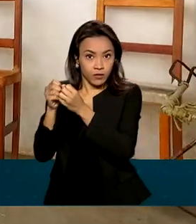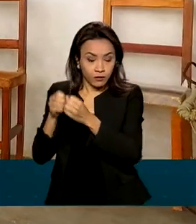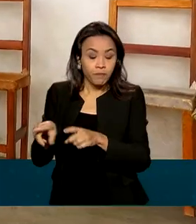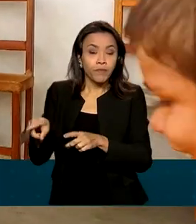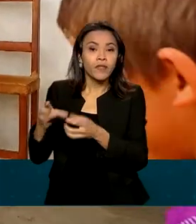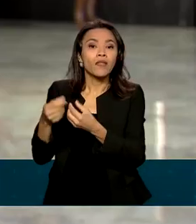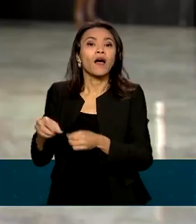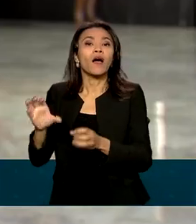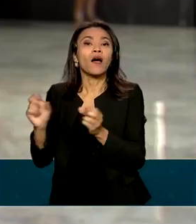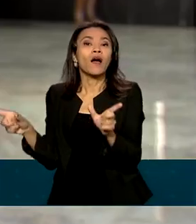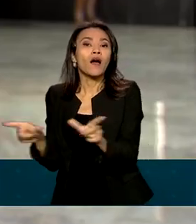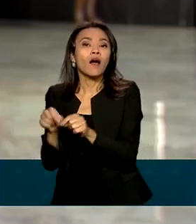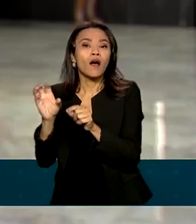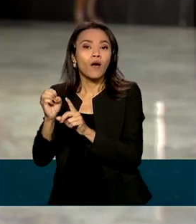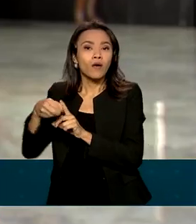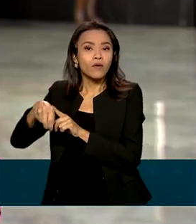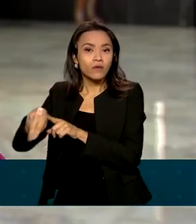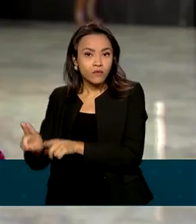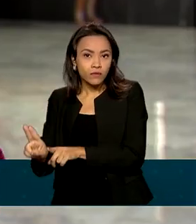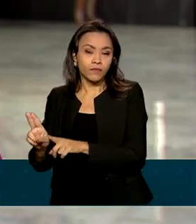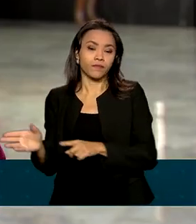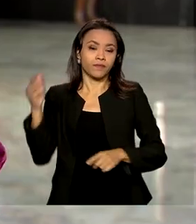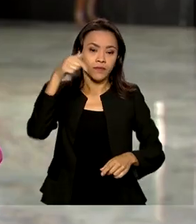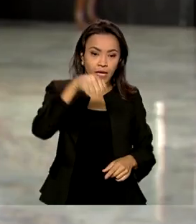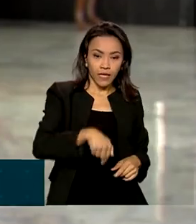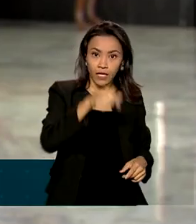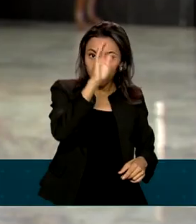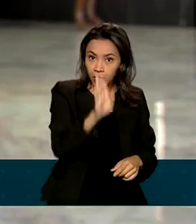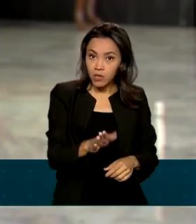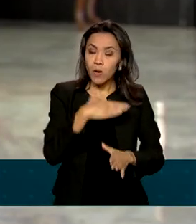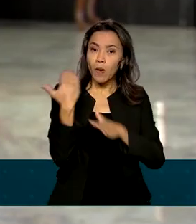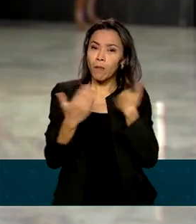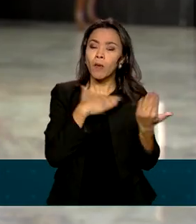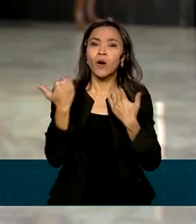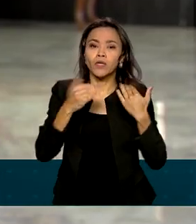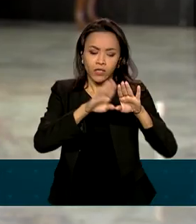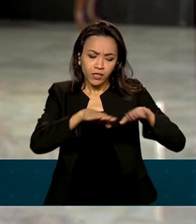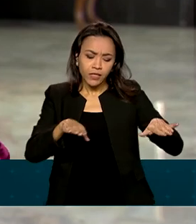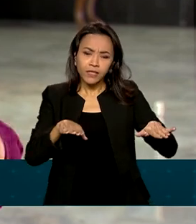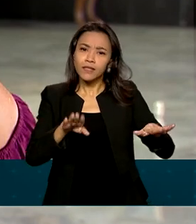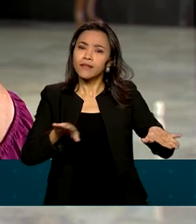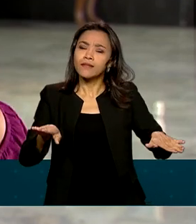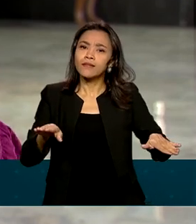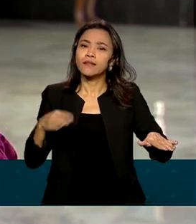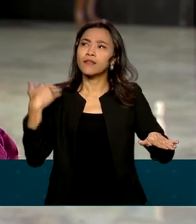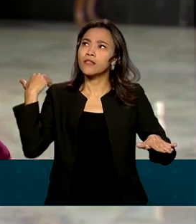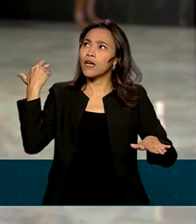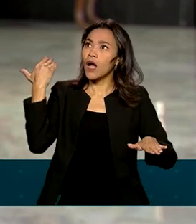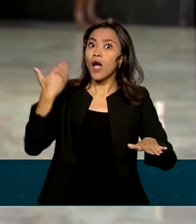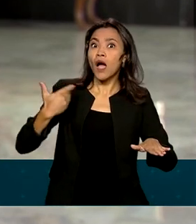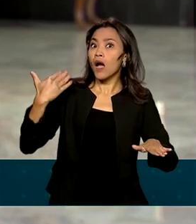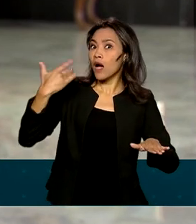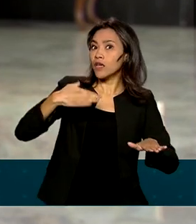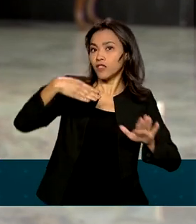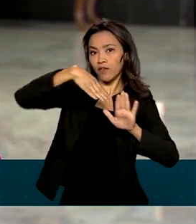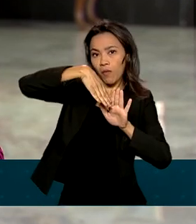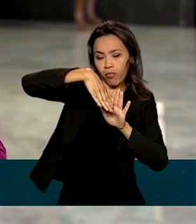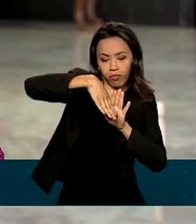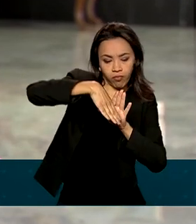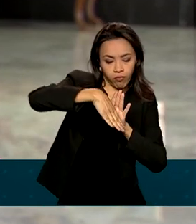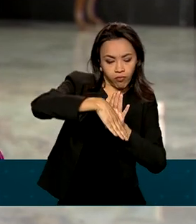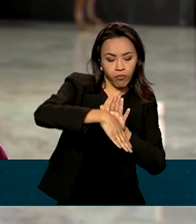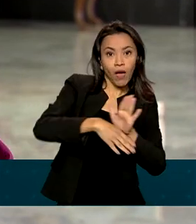2021. Aqui no Brasil, o número de óbitos infantis decorrentes da doença, que vinha caindo nas últimas décadas,